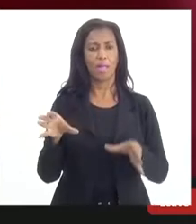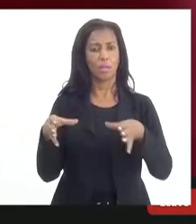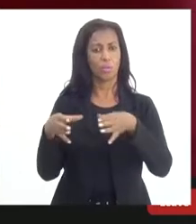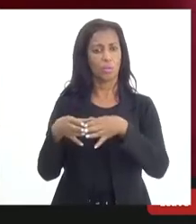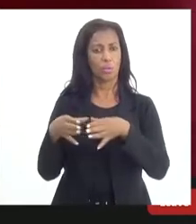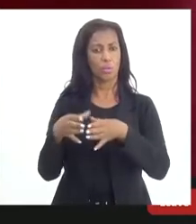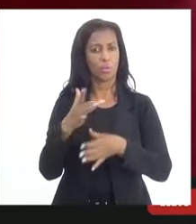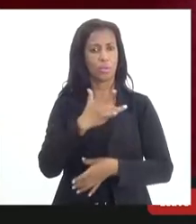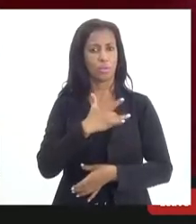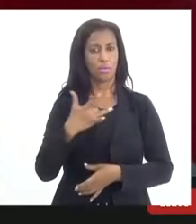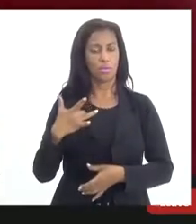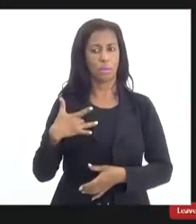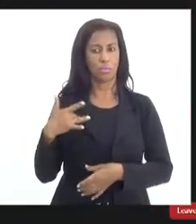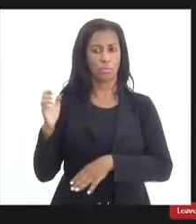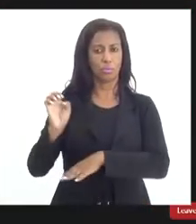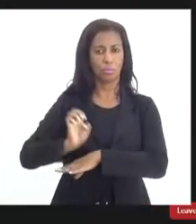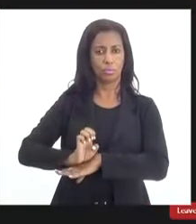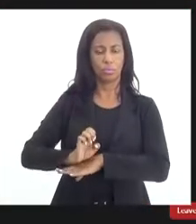Estadual de Saúde.